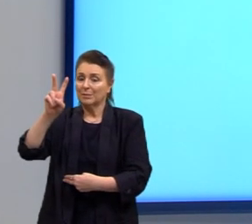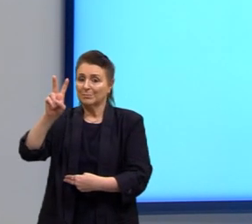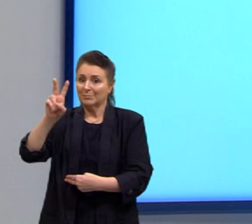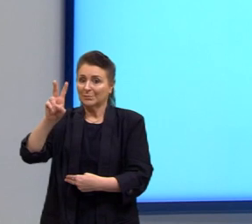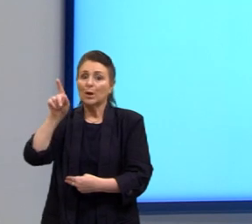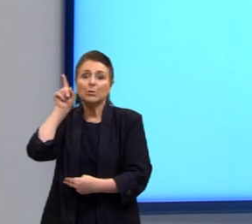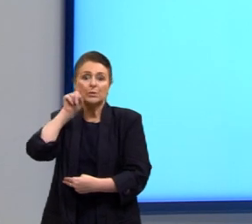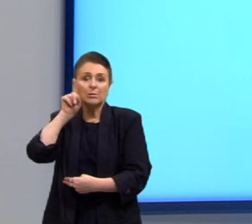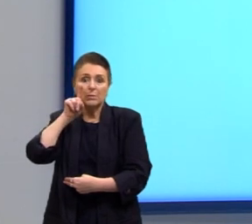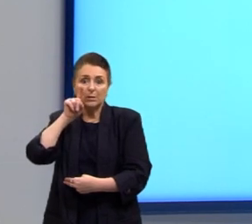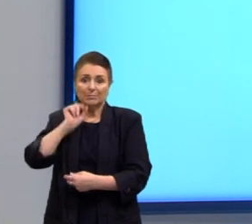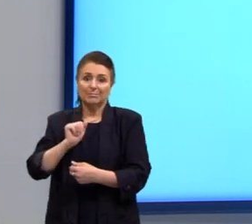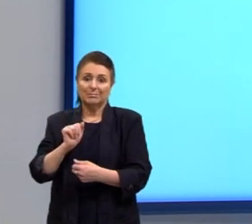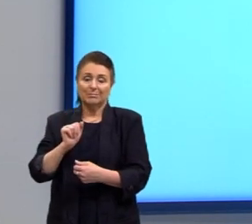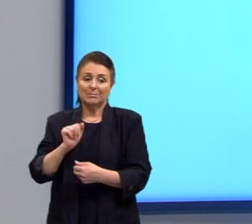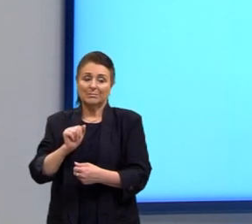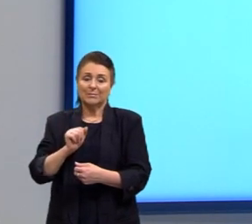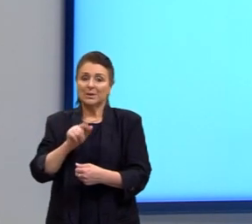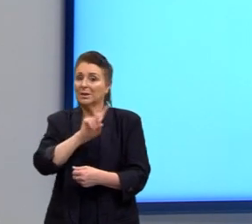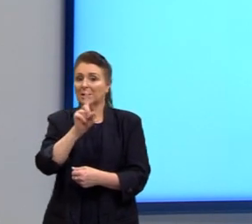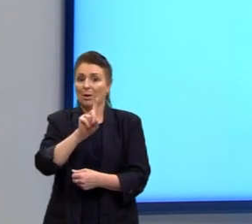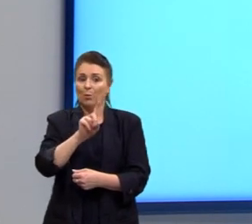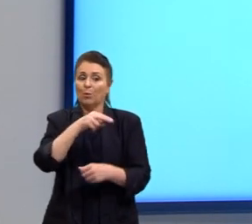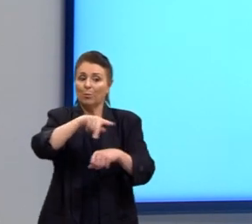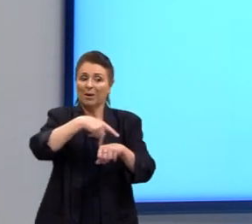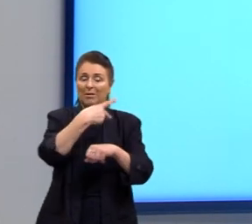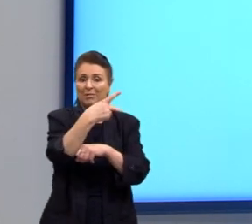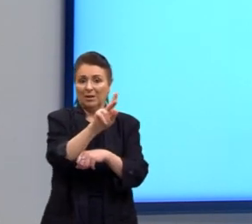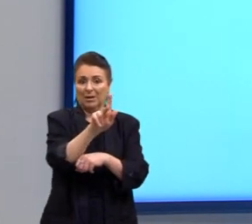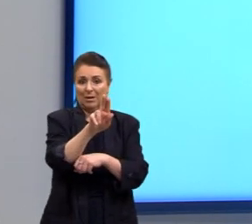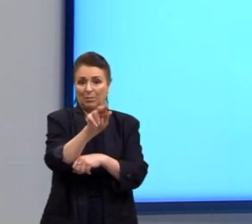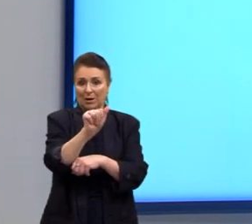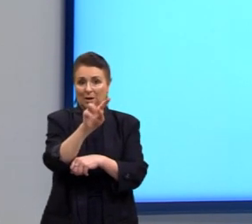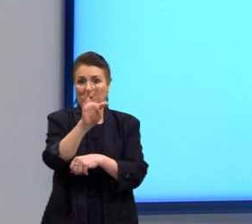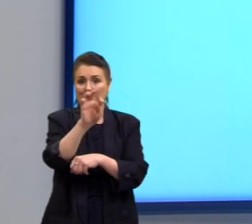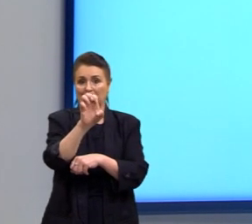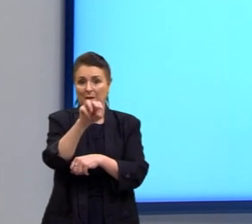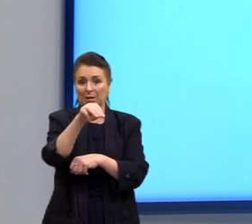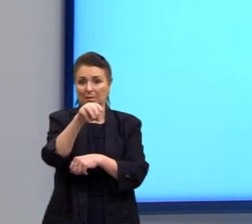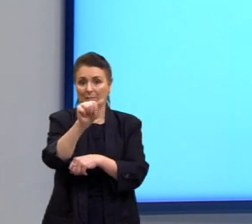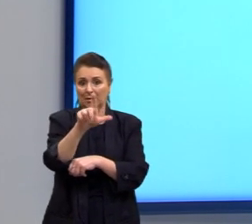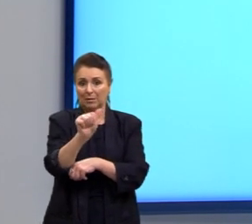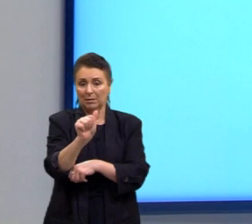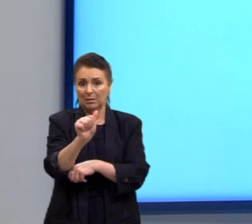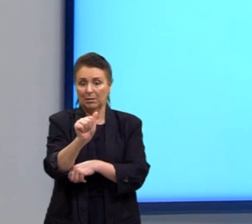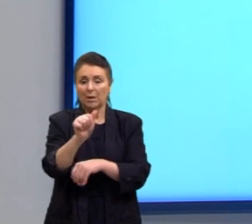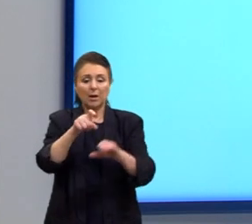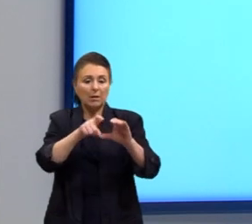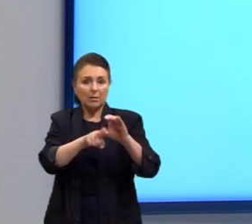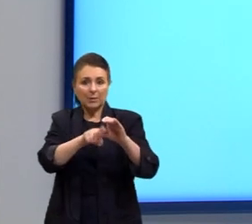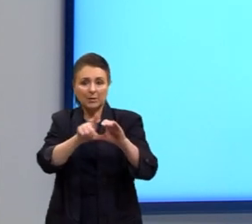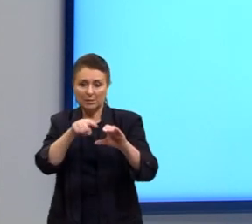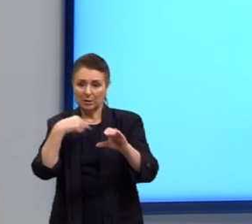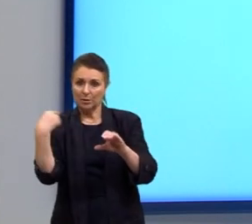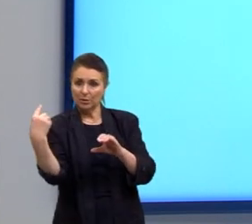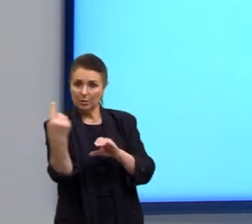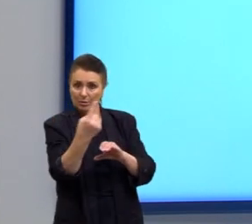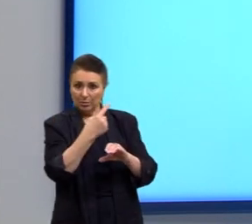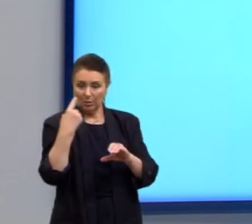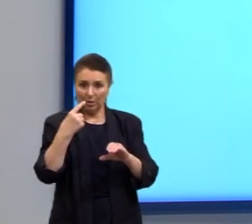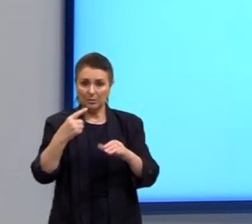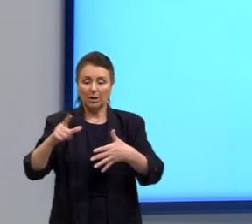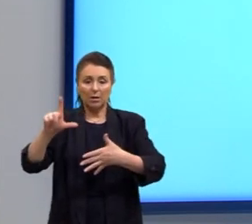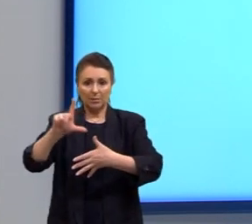supervalorização dos Estados Unidos e a desvalorização. E a dependência que nós, a América Latina,